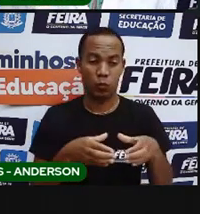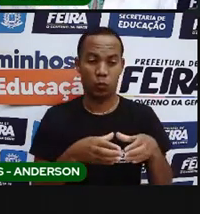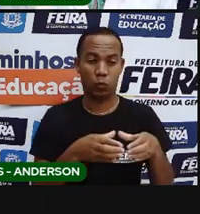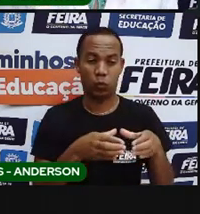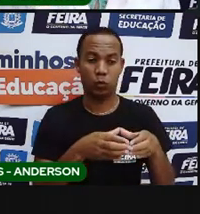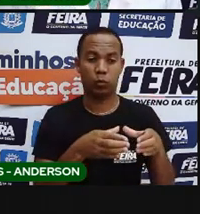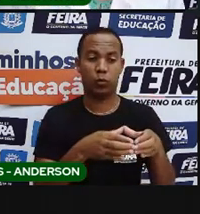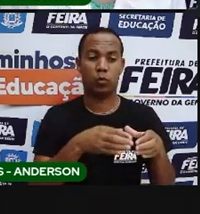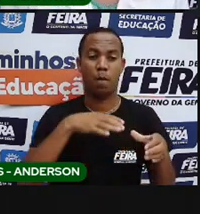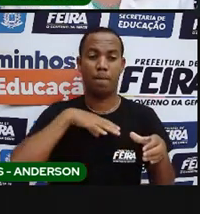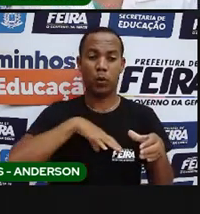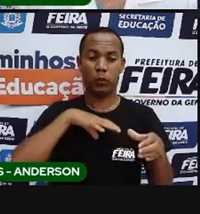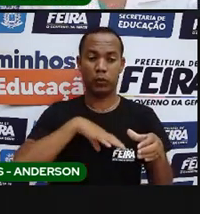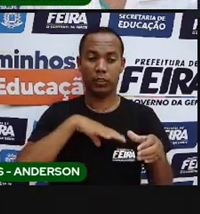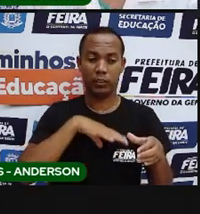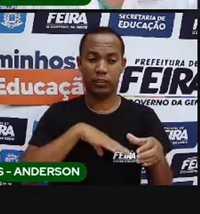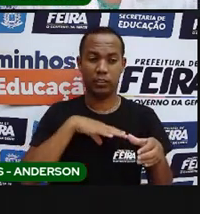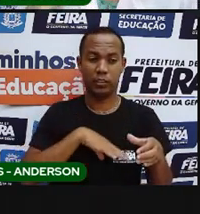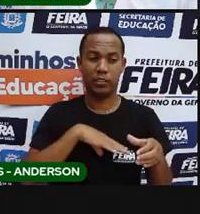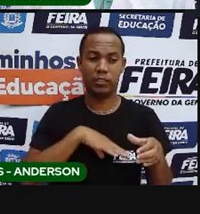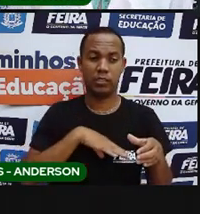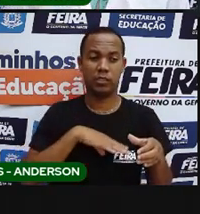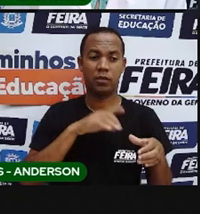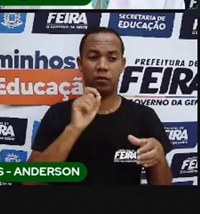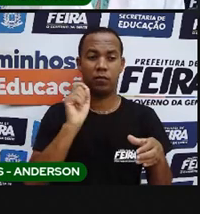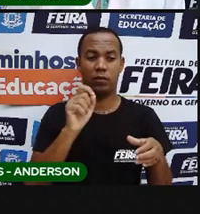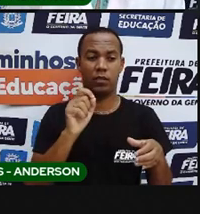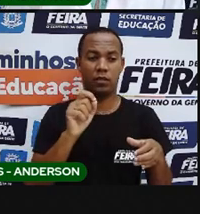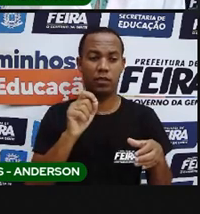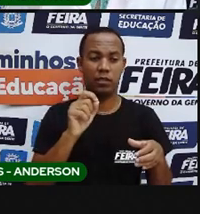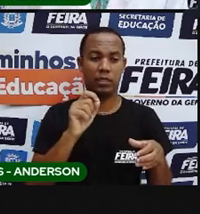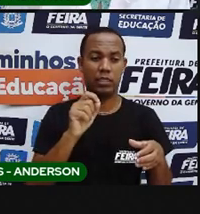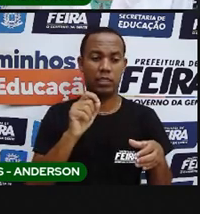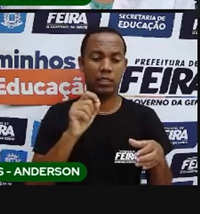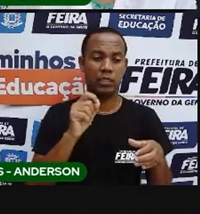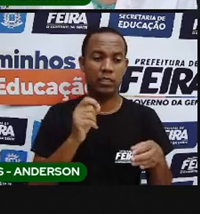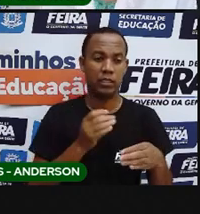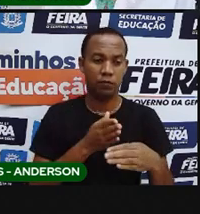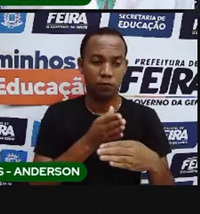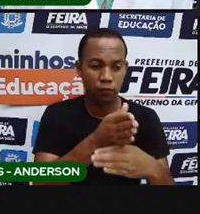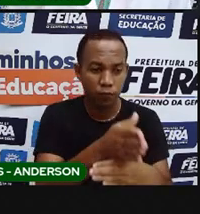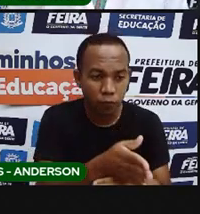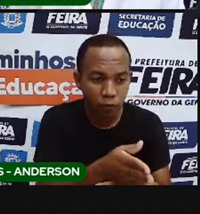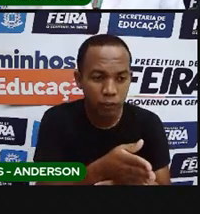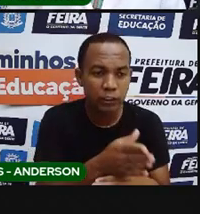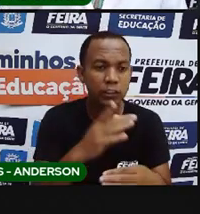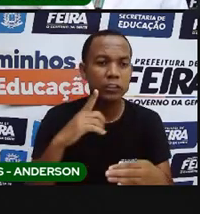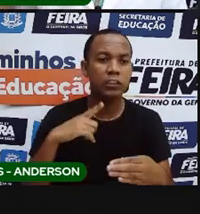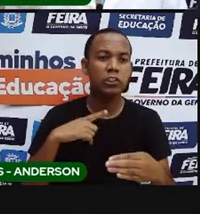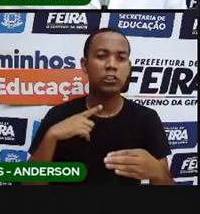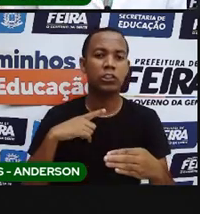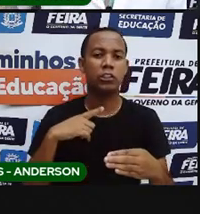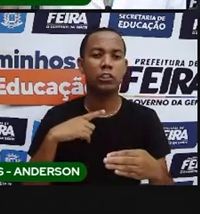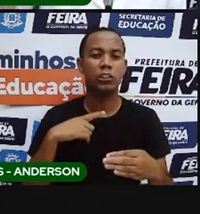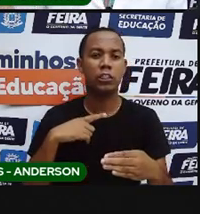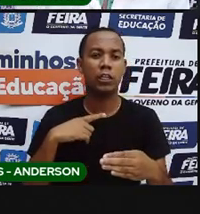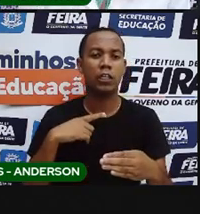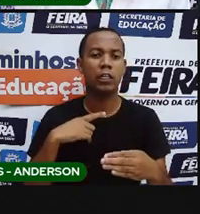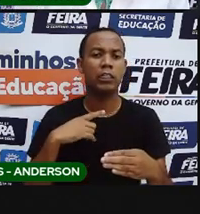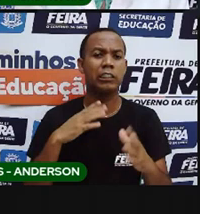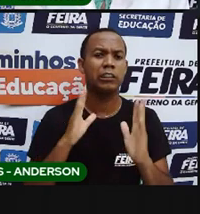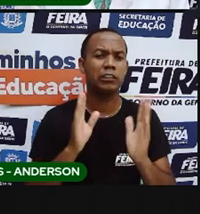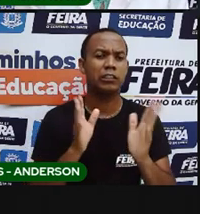que curioso, possuíam 1400 povos. E quando a própria boca fala indígena, vocês pensam que são o quê?